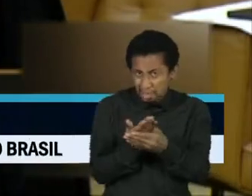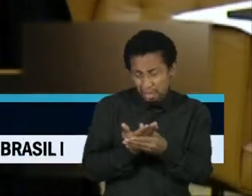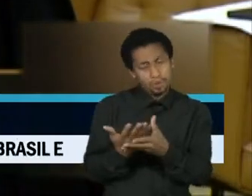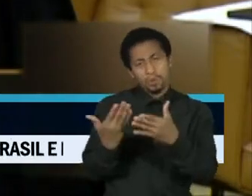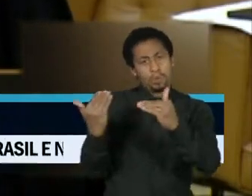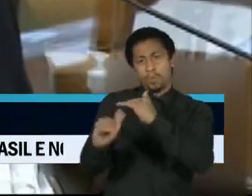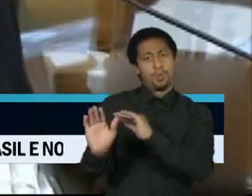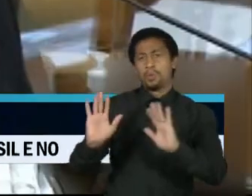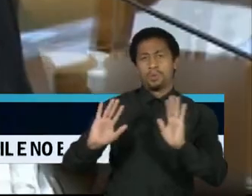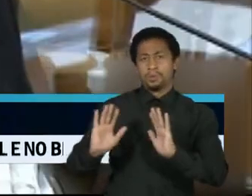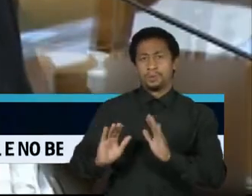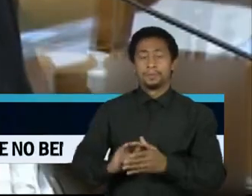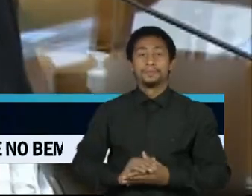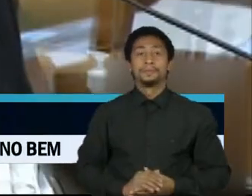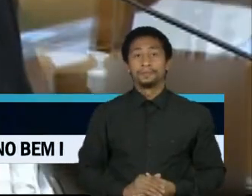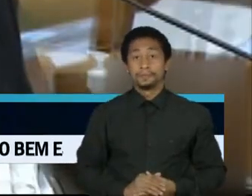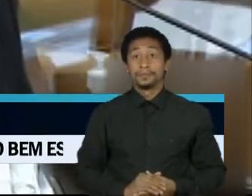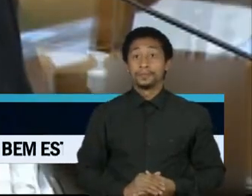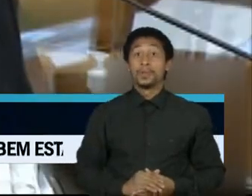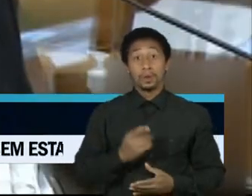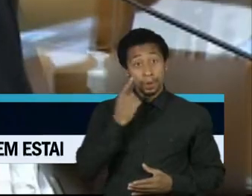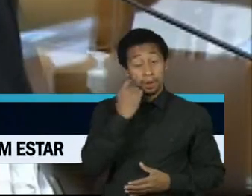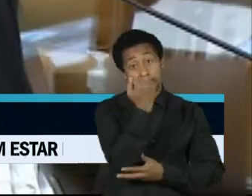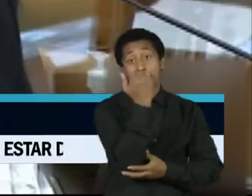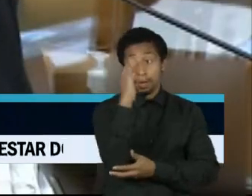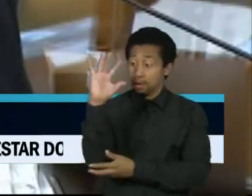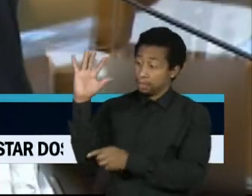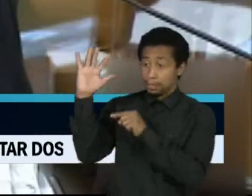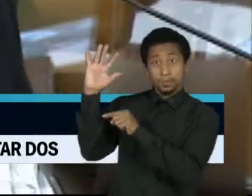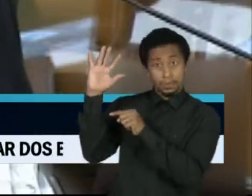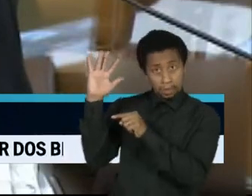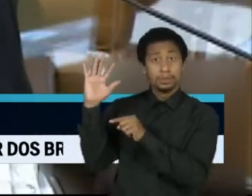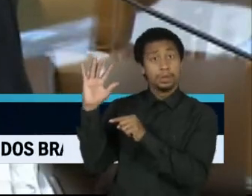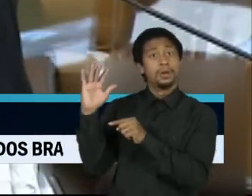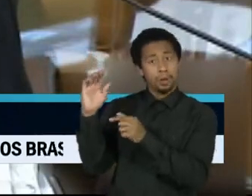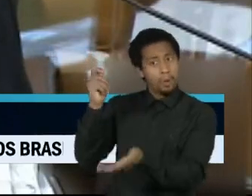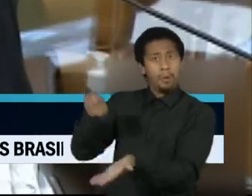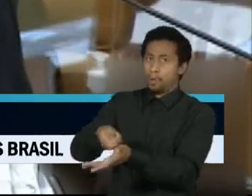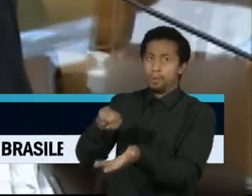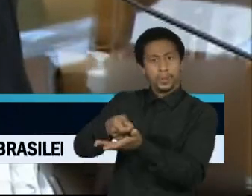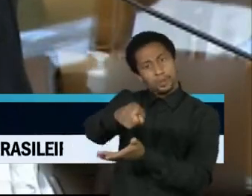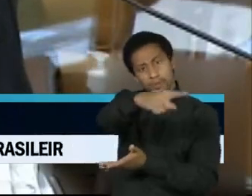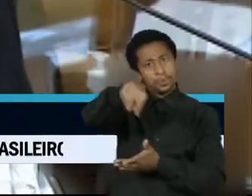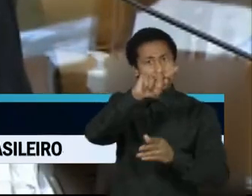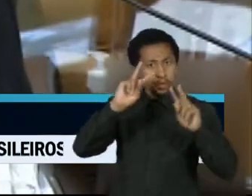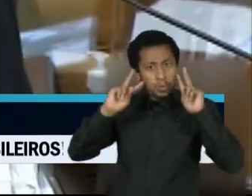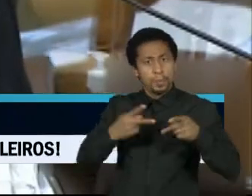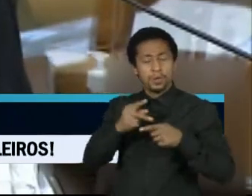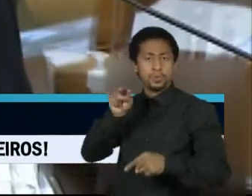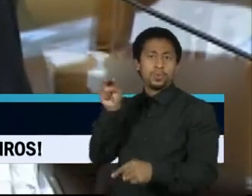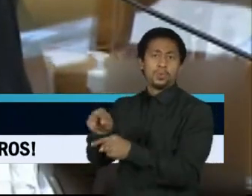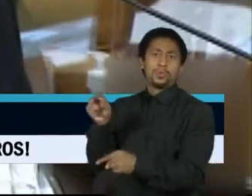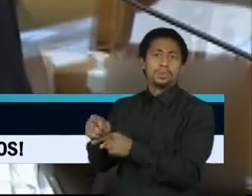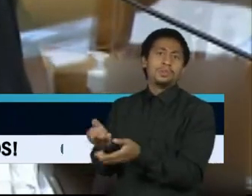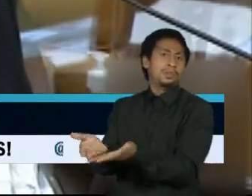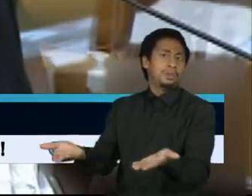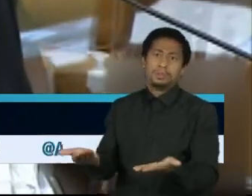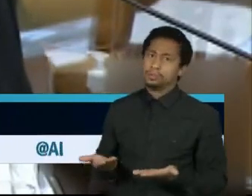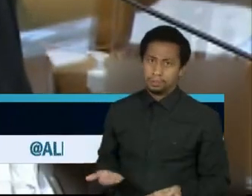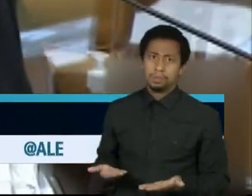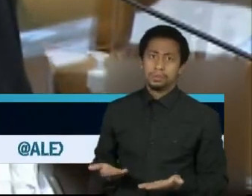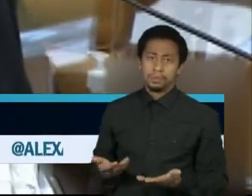Poder Executivo. A natureza obriga. O ser humano dispõe, a terra